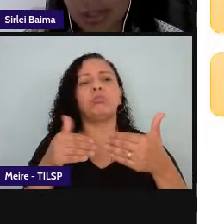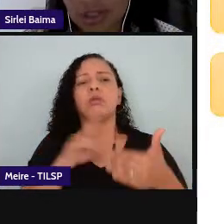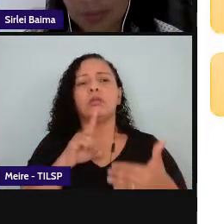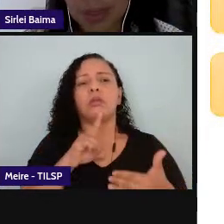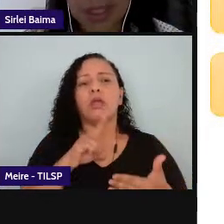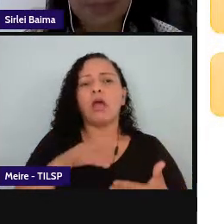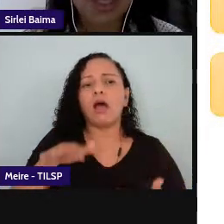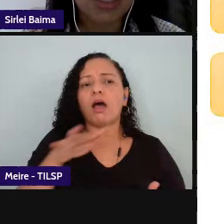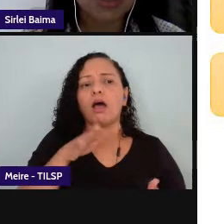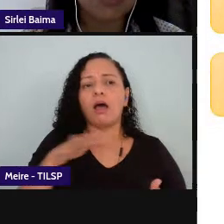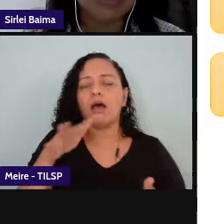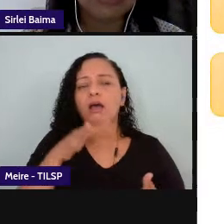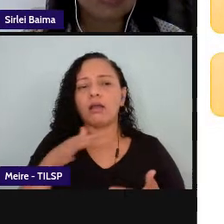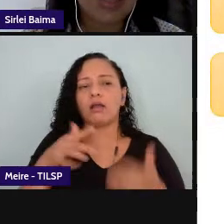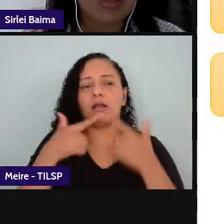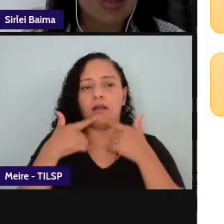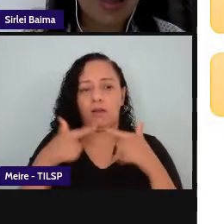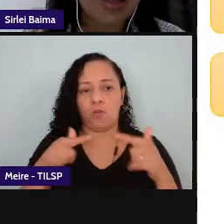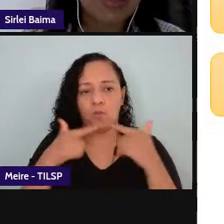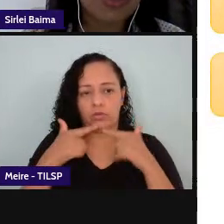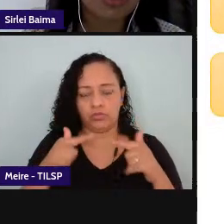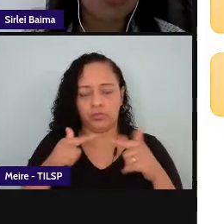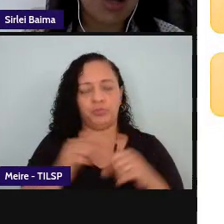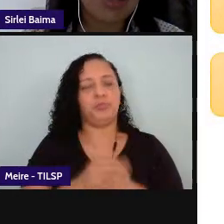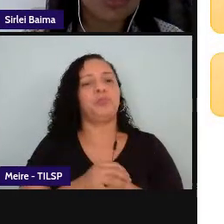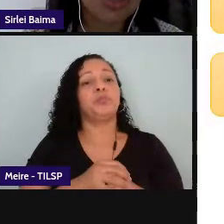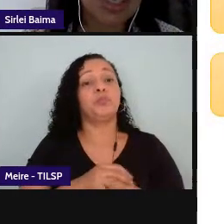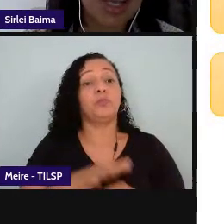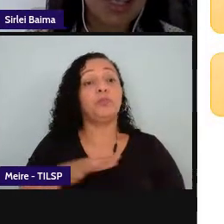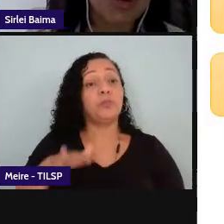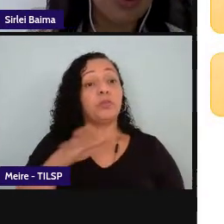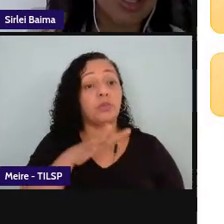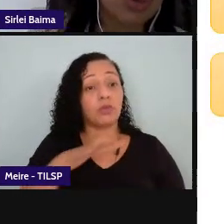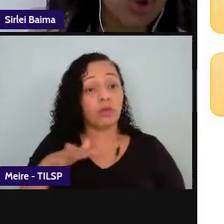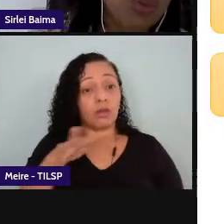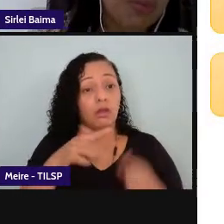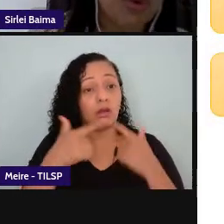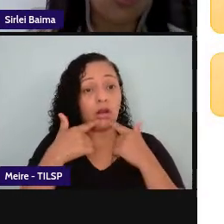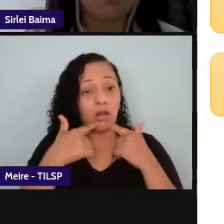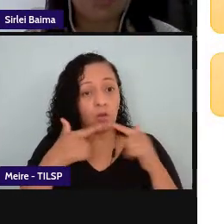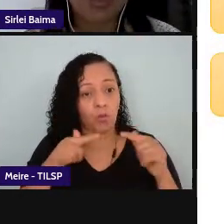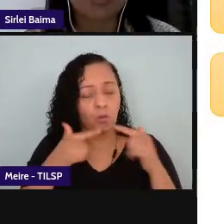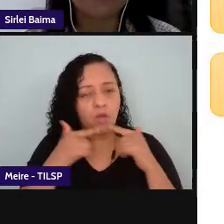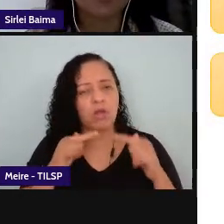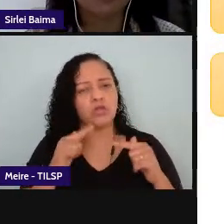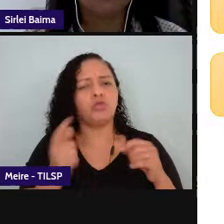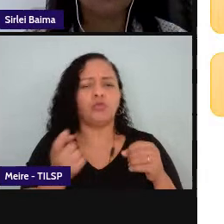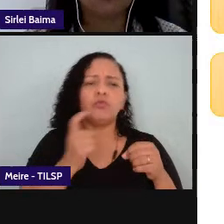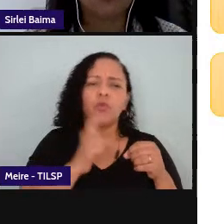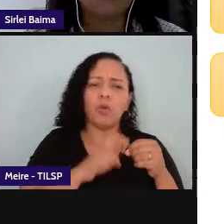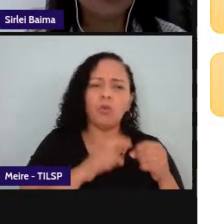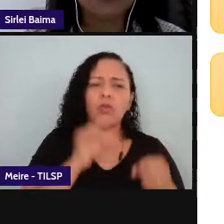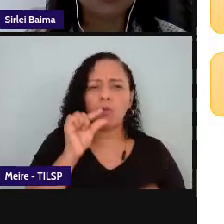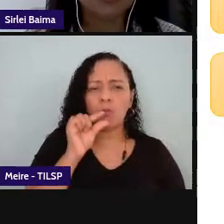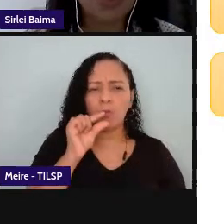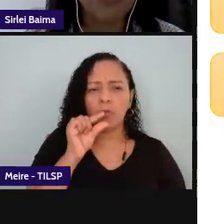de linguagens né então na área de linguagens e aí eu retorno um pouco para o componente língua